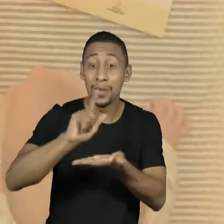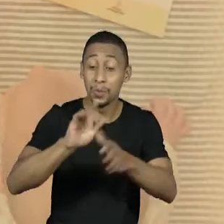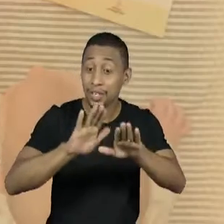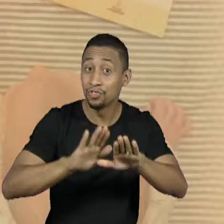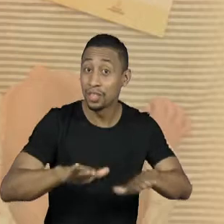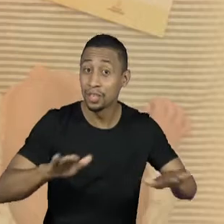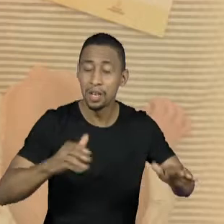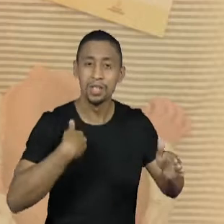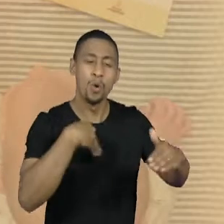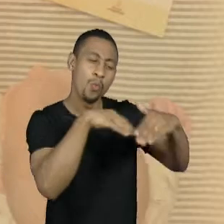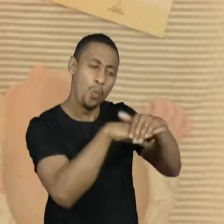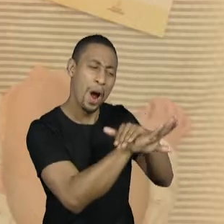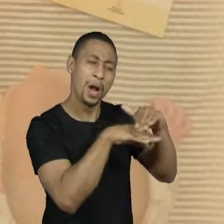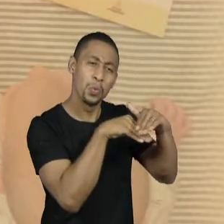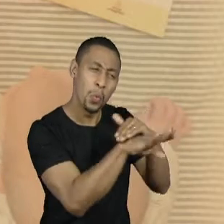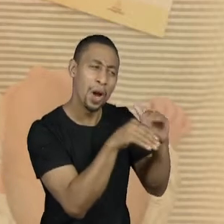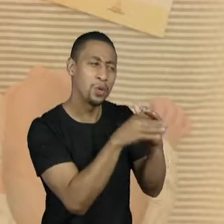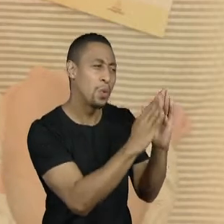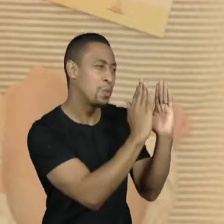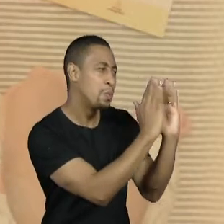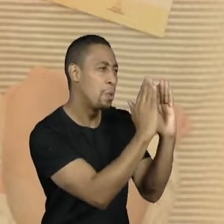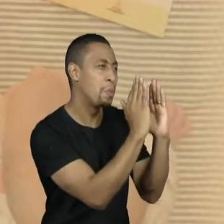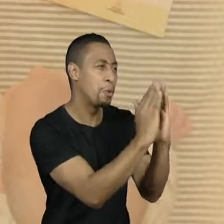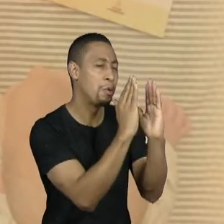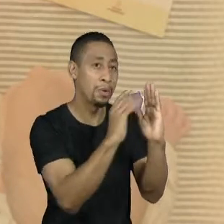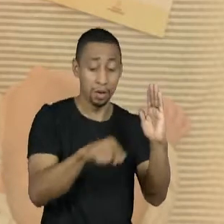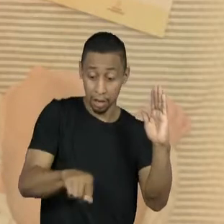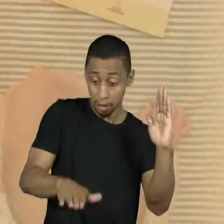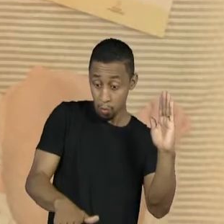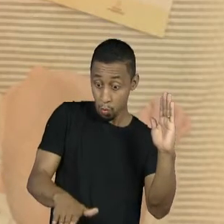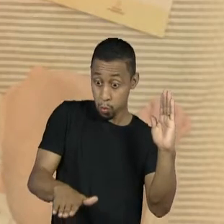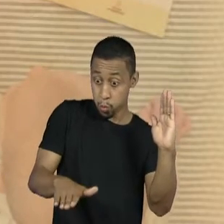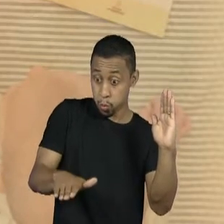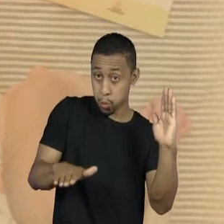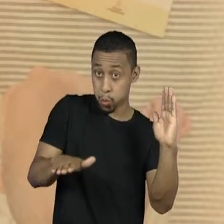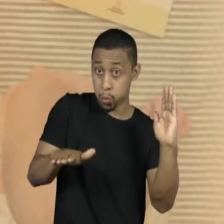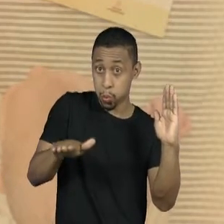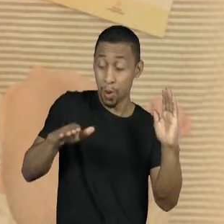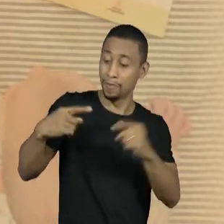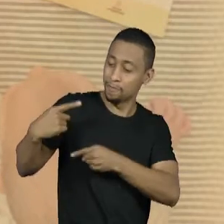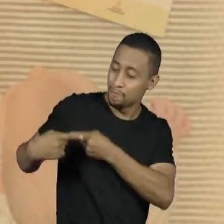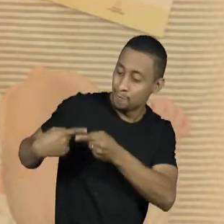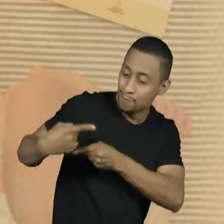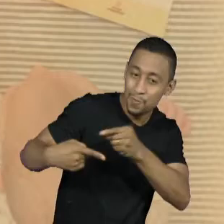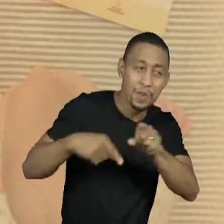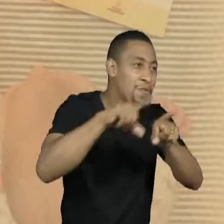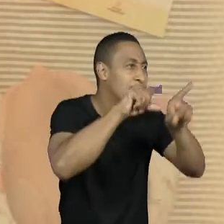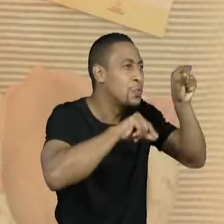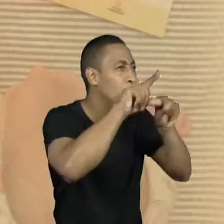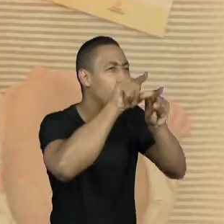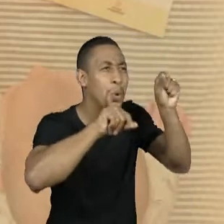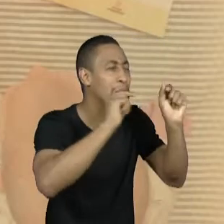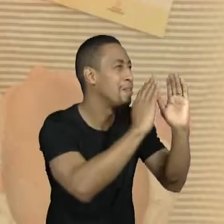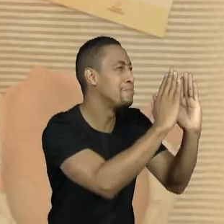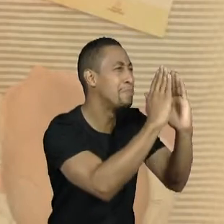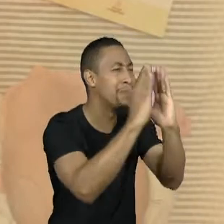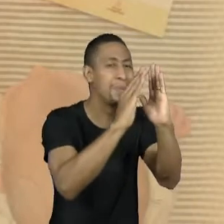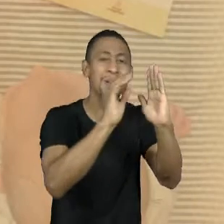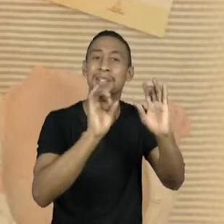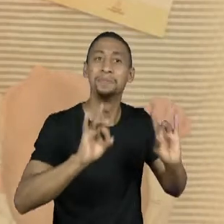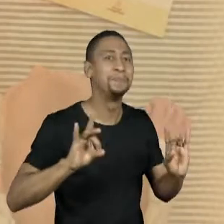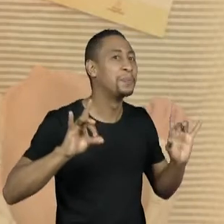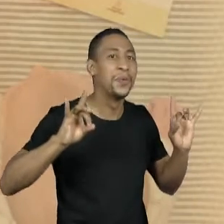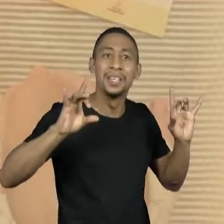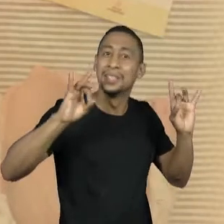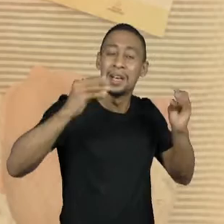Eles herdarão dezenas de títulos selecionados cuidadosamente. Sim, certamente será a herança mais valiosa que eu poderia